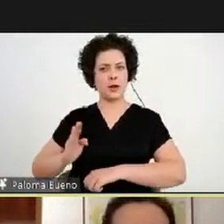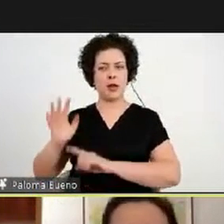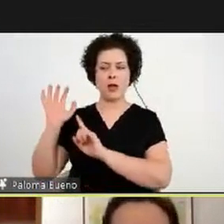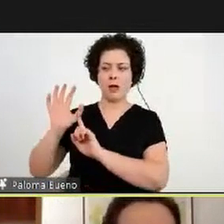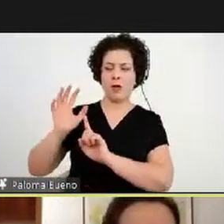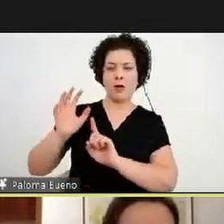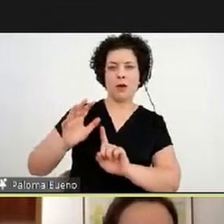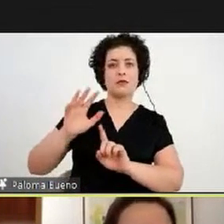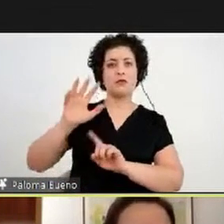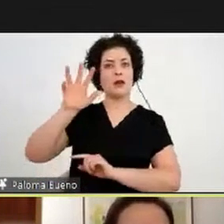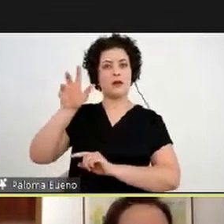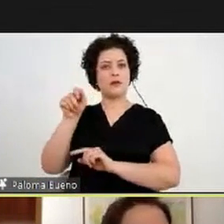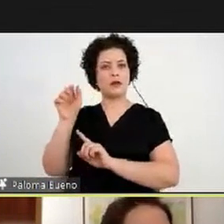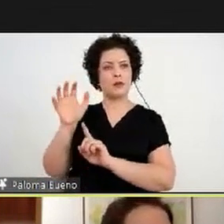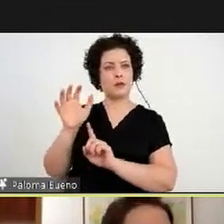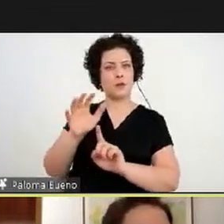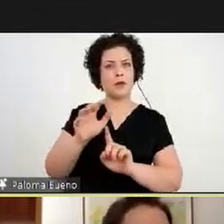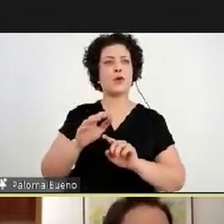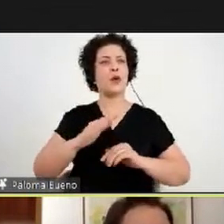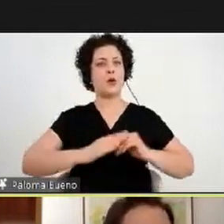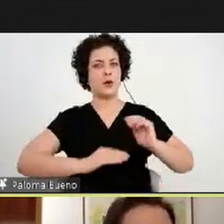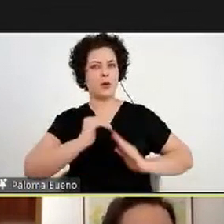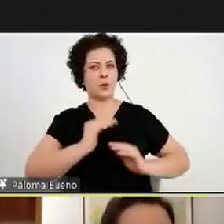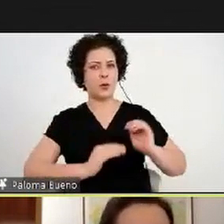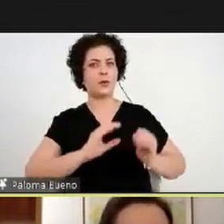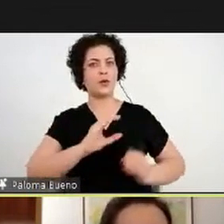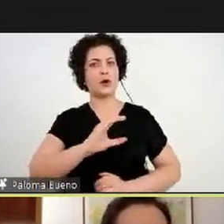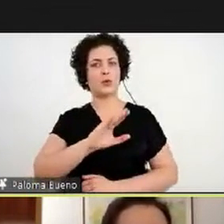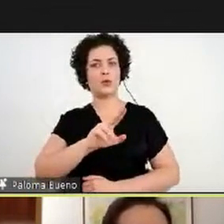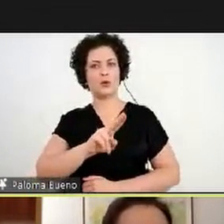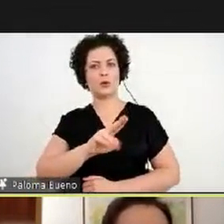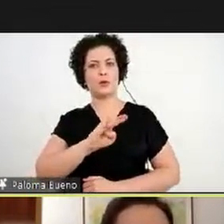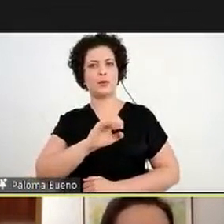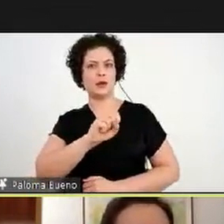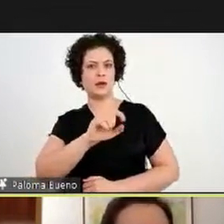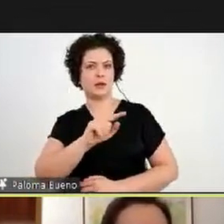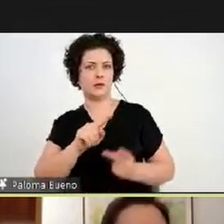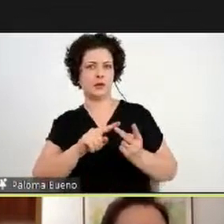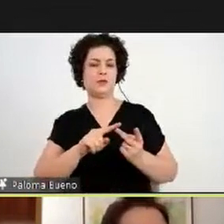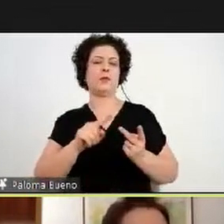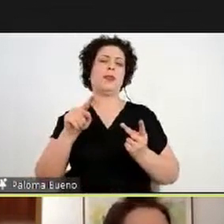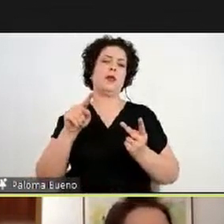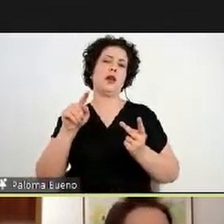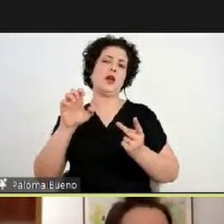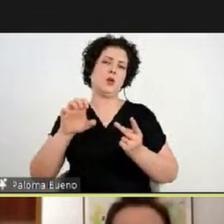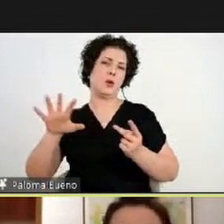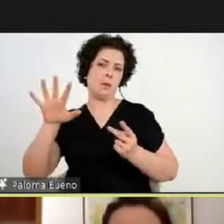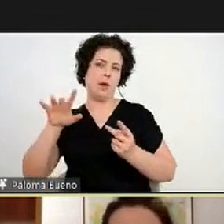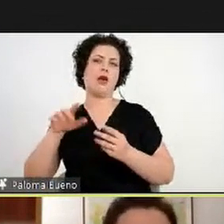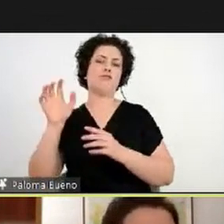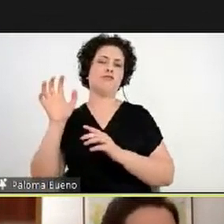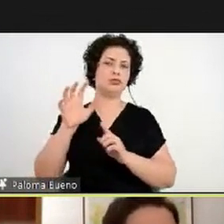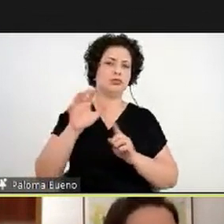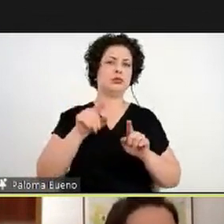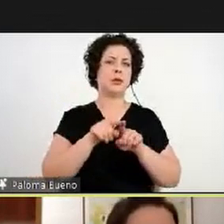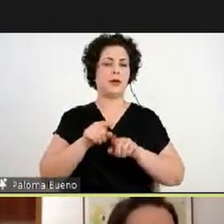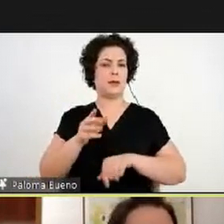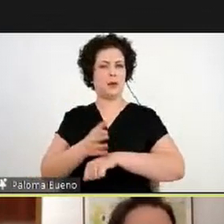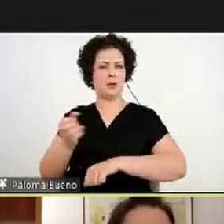culturais africanas na produção cubista e expressionista europeia no princípio do século XX e repercussões no modernismo nacional,